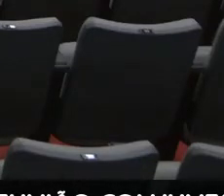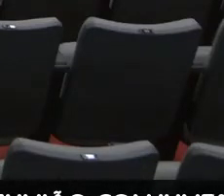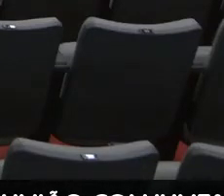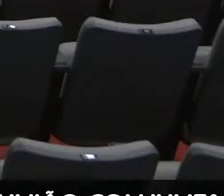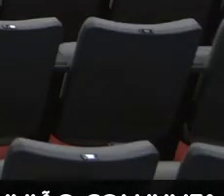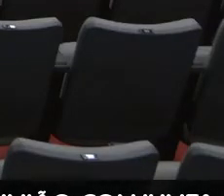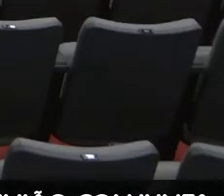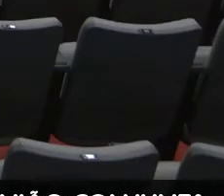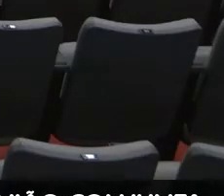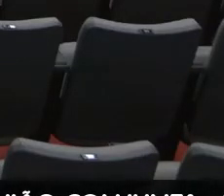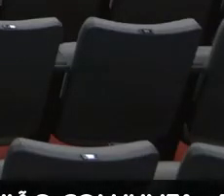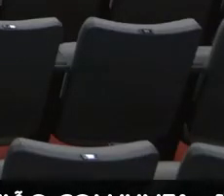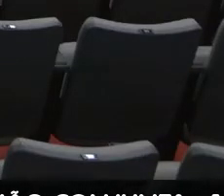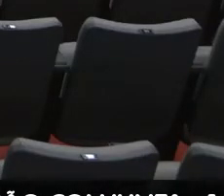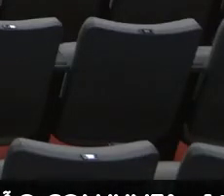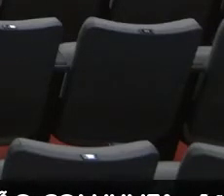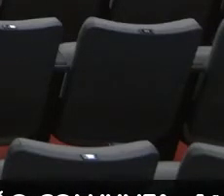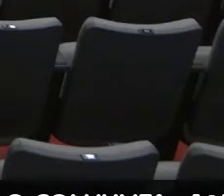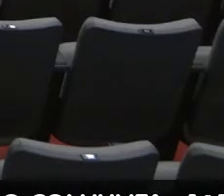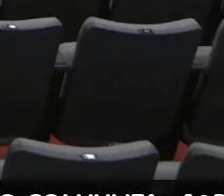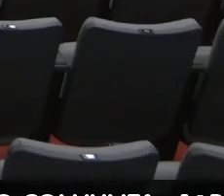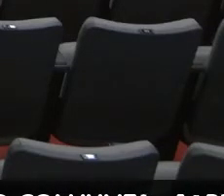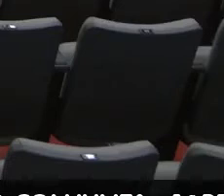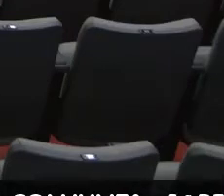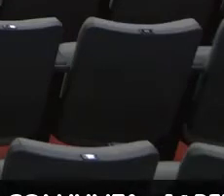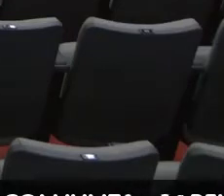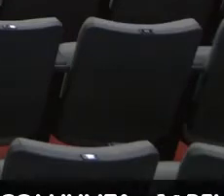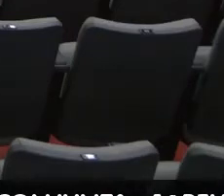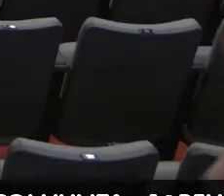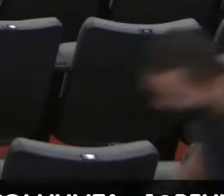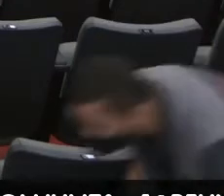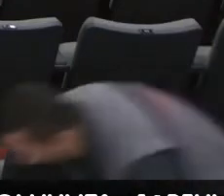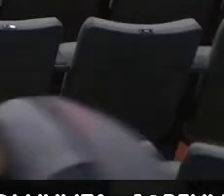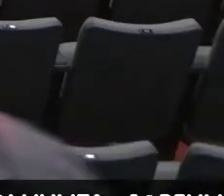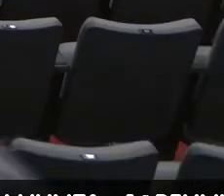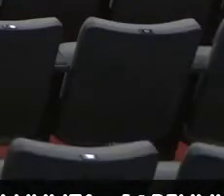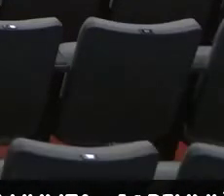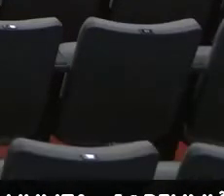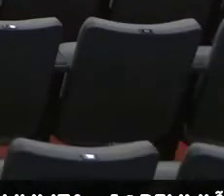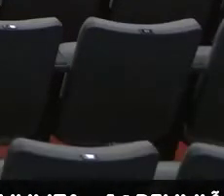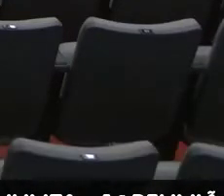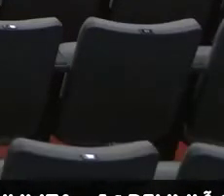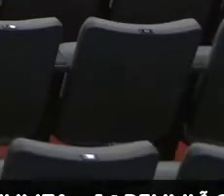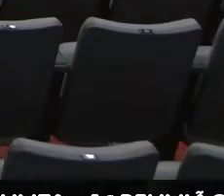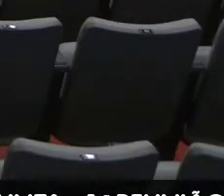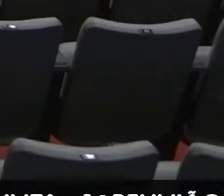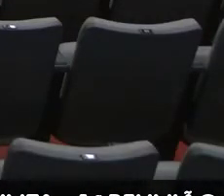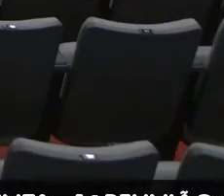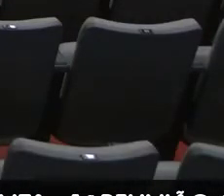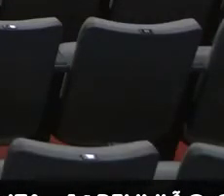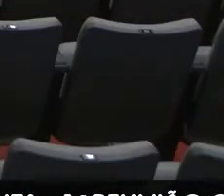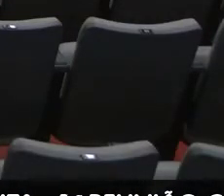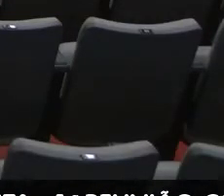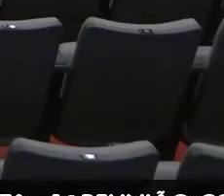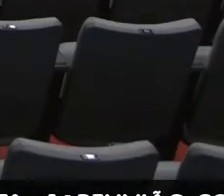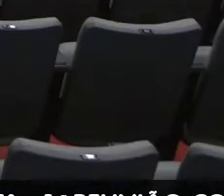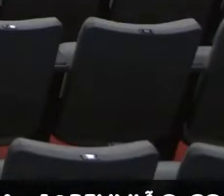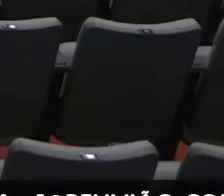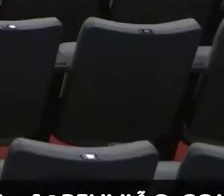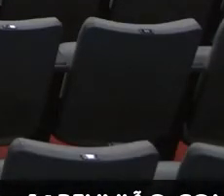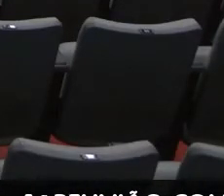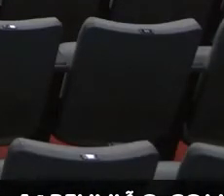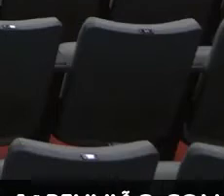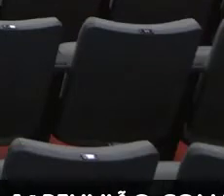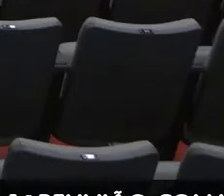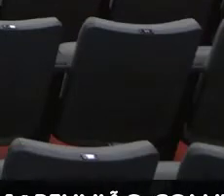pelo Zoom, até agora, André Quintão e Delmo. E Roberto Andrade, Laura Serran